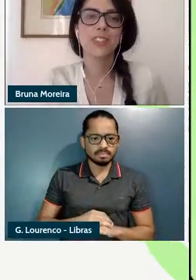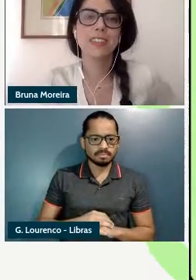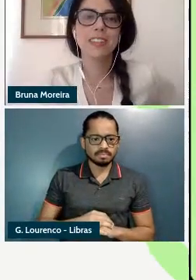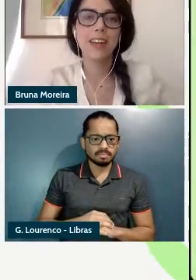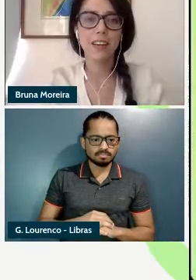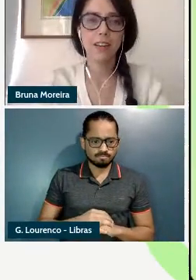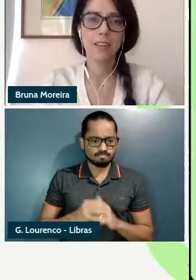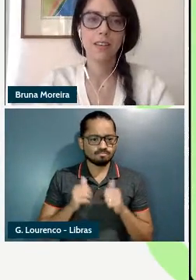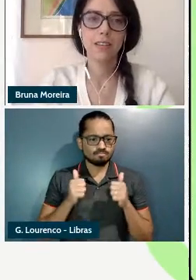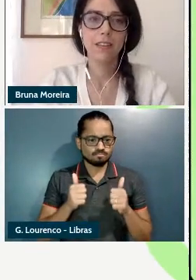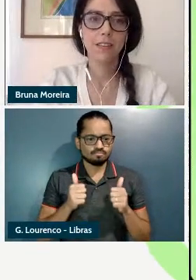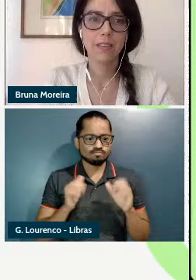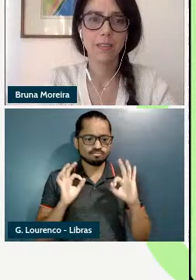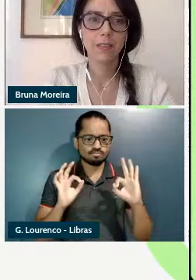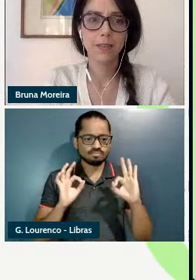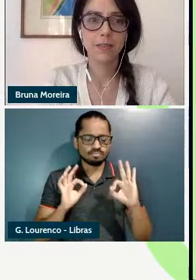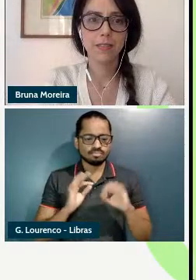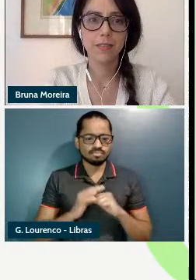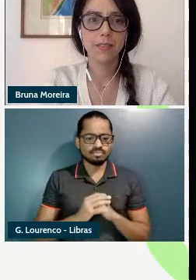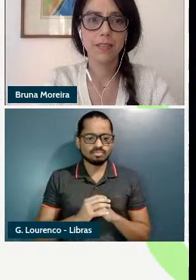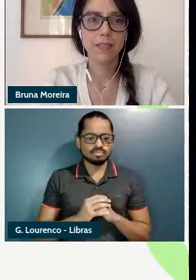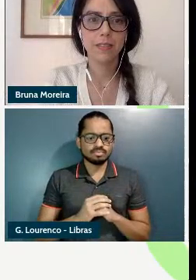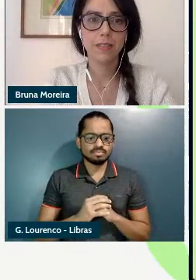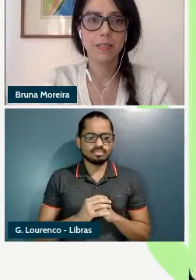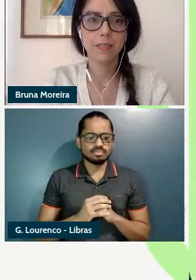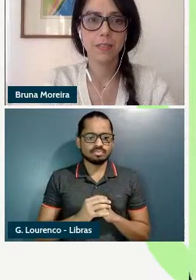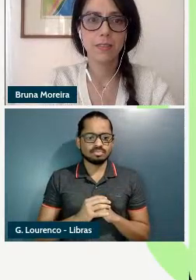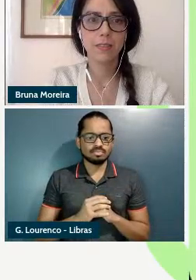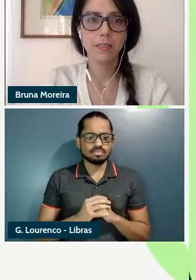acho que sim né sim sim está aparecendo